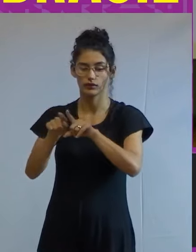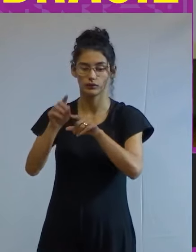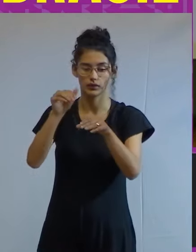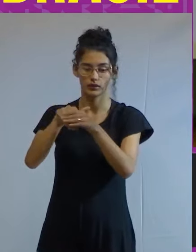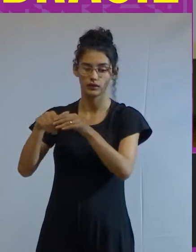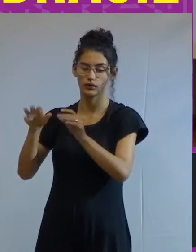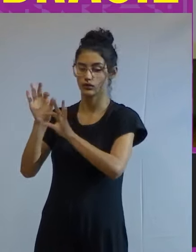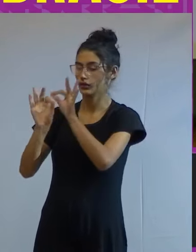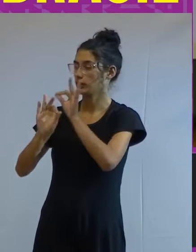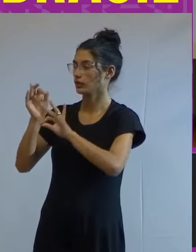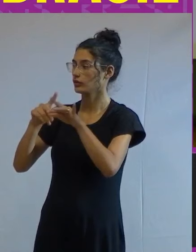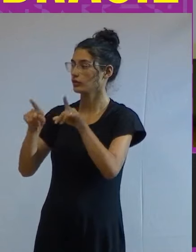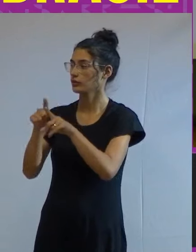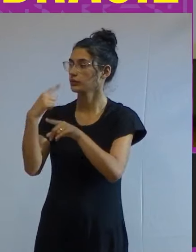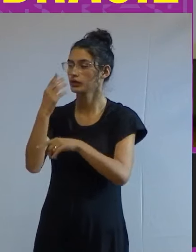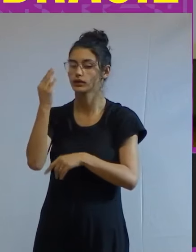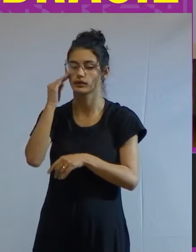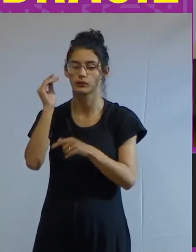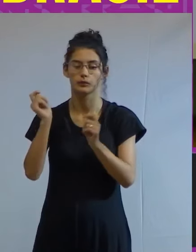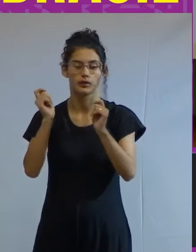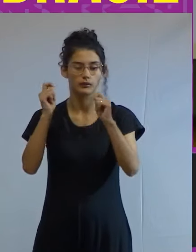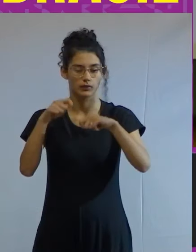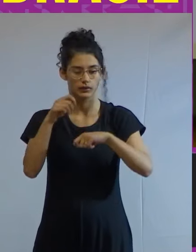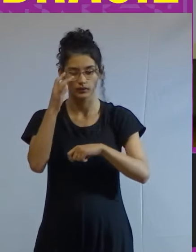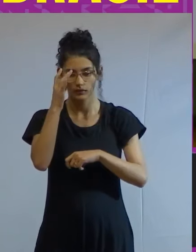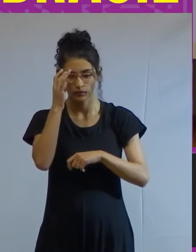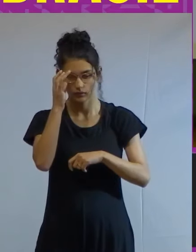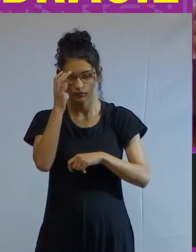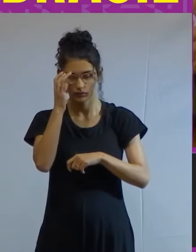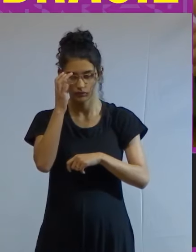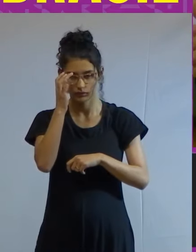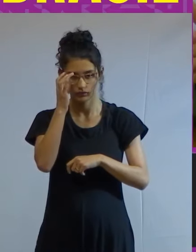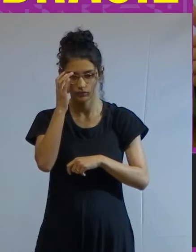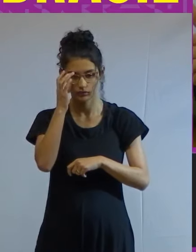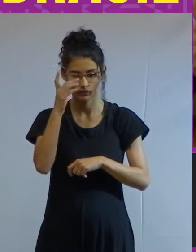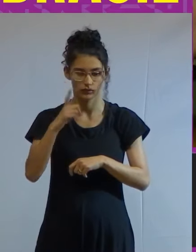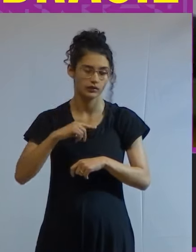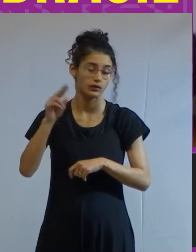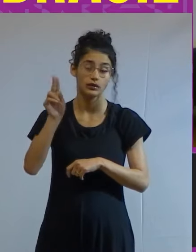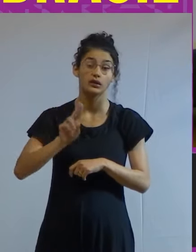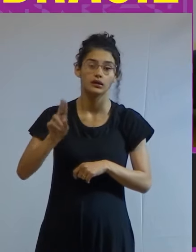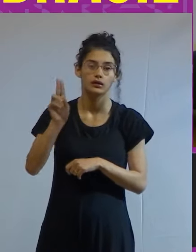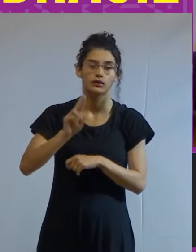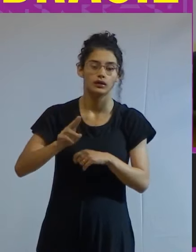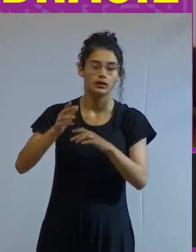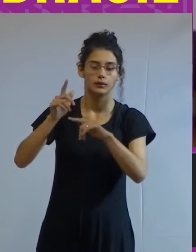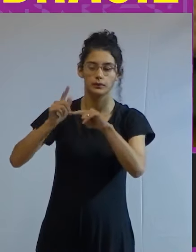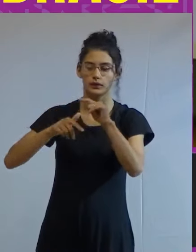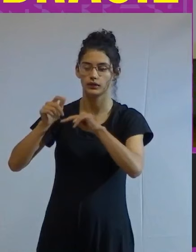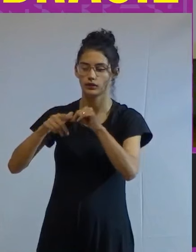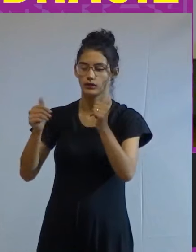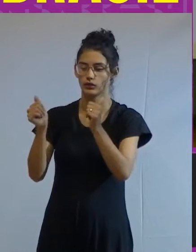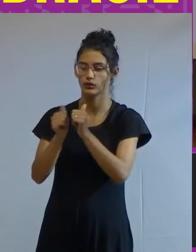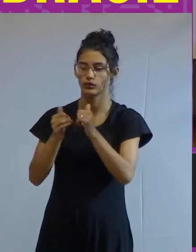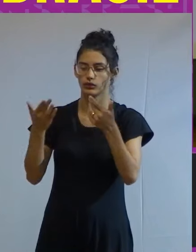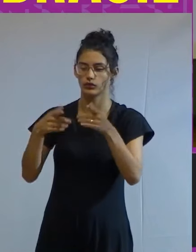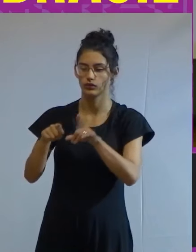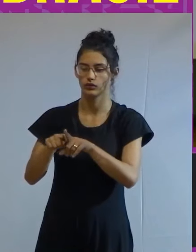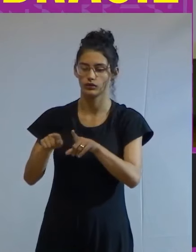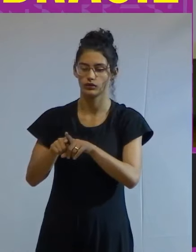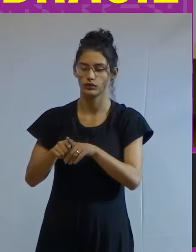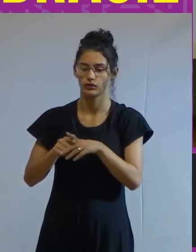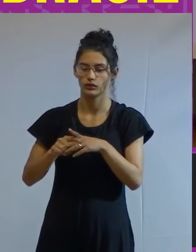organizativos nós sabemos a capacidade da extrema direita de usar as ferramentas digitais é